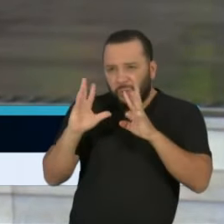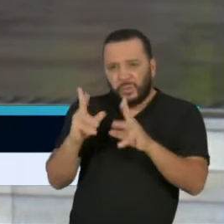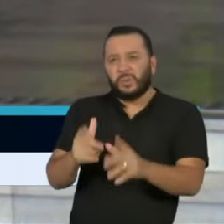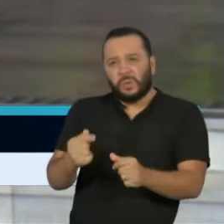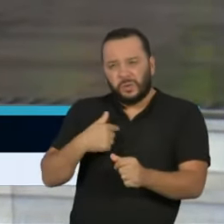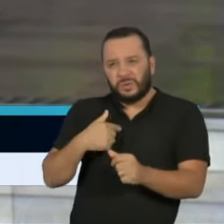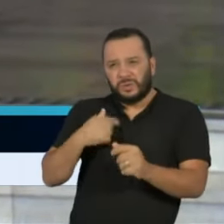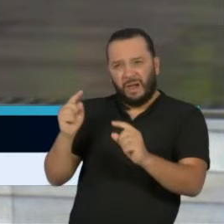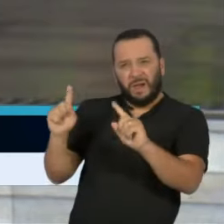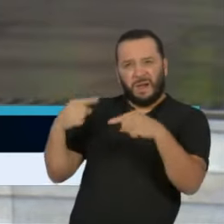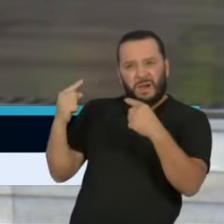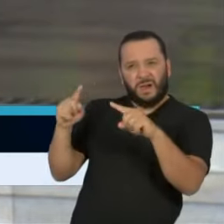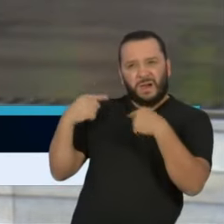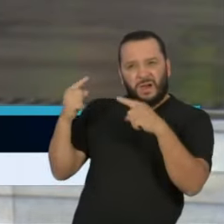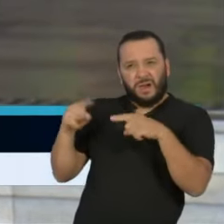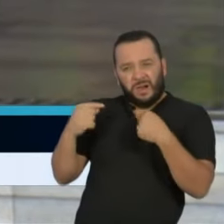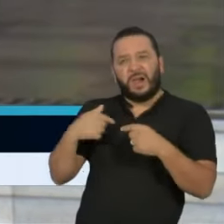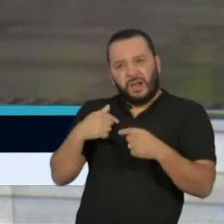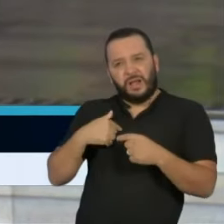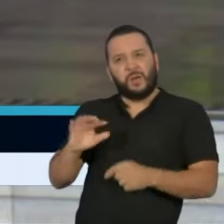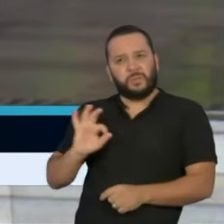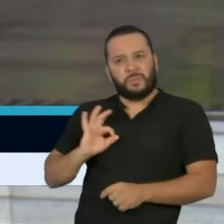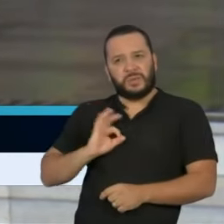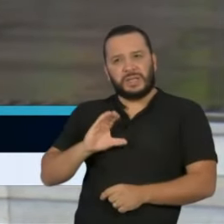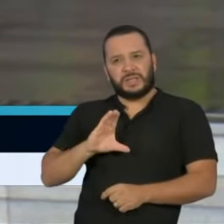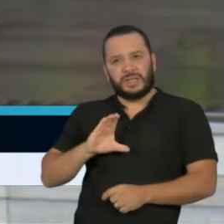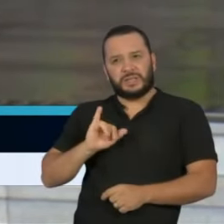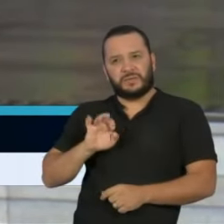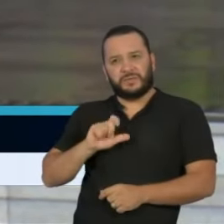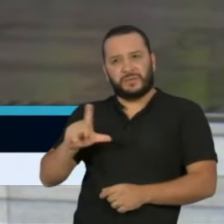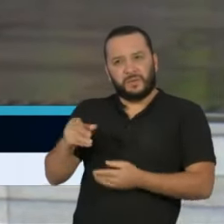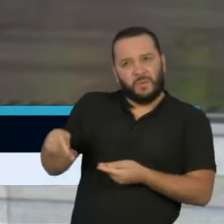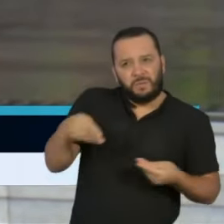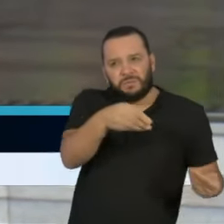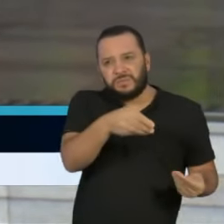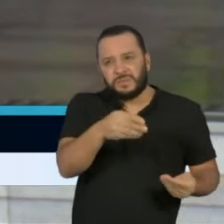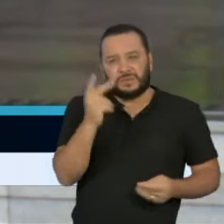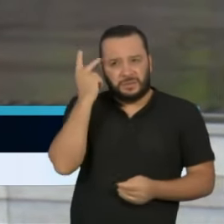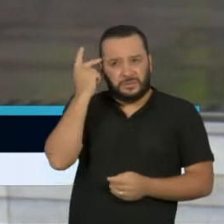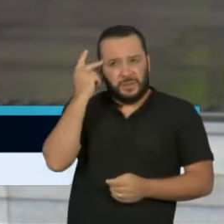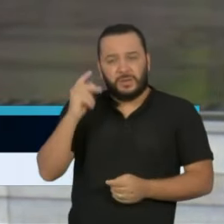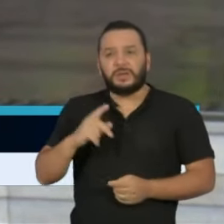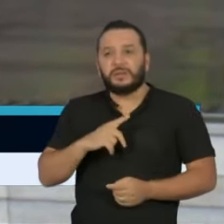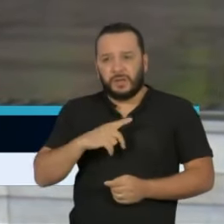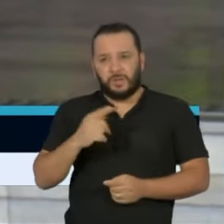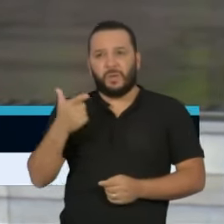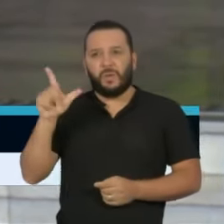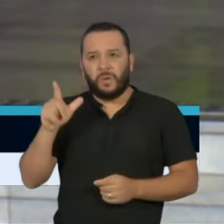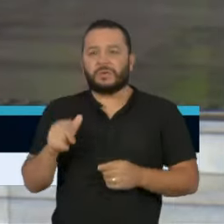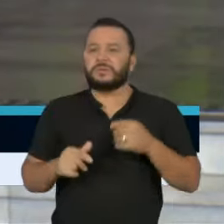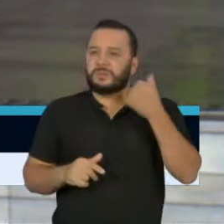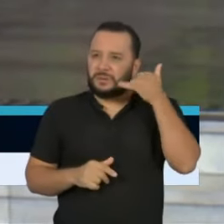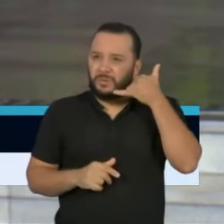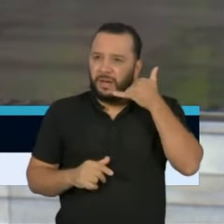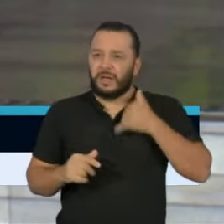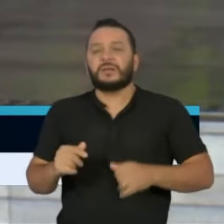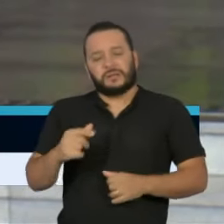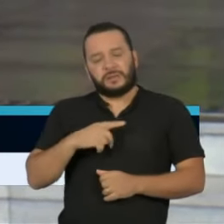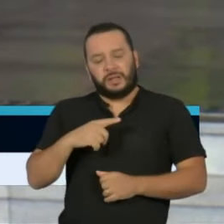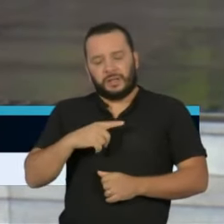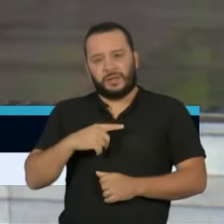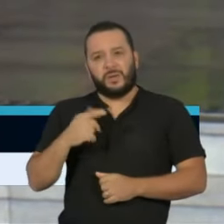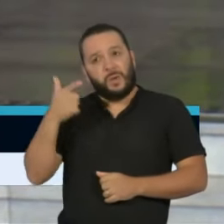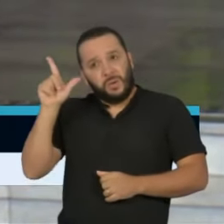para o Departamento de Investigação da Polícia Civil do Estado de São Paulo. Eu já tenho outro celular, mas o meu celular eu mantive ativo